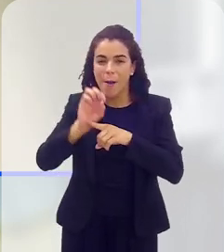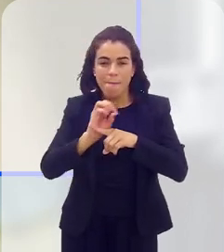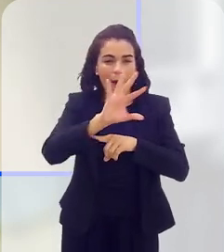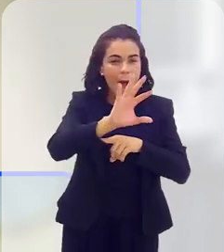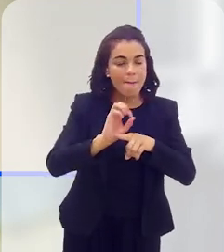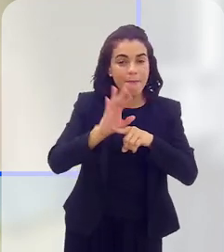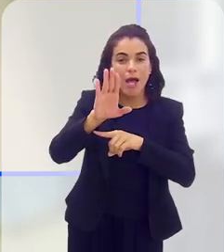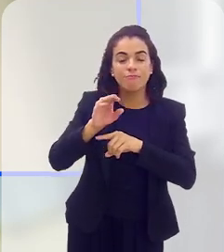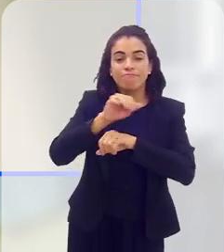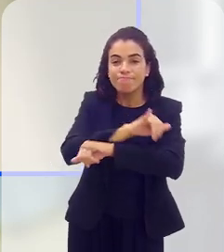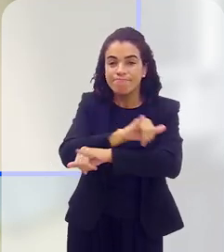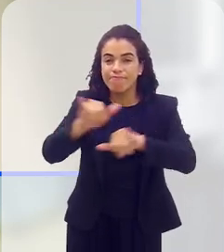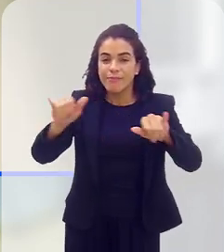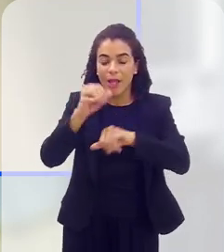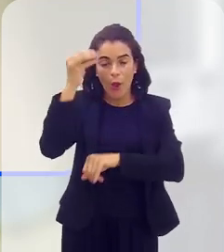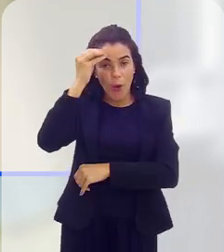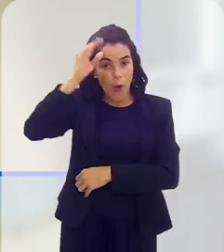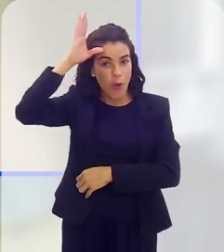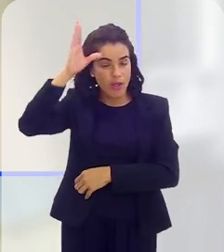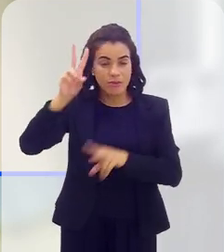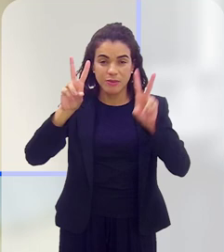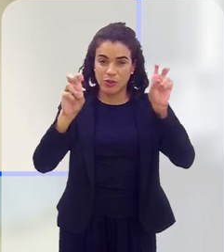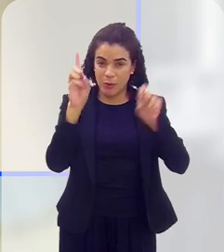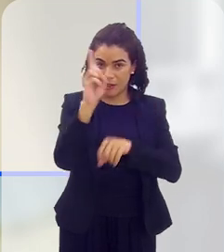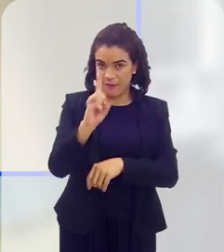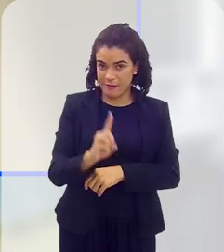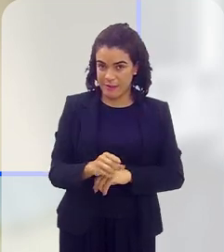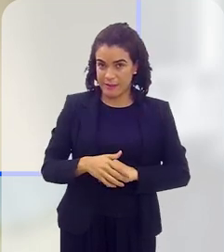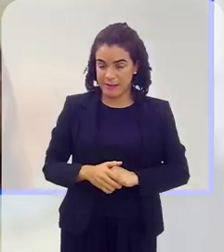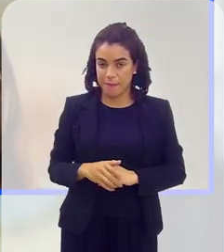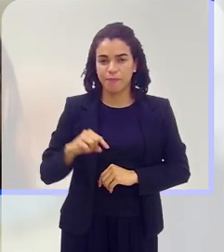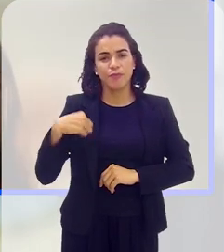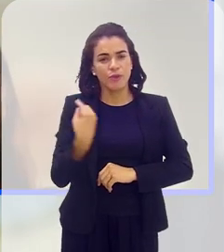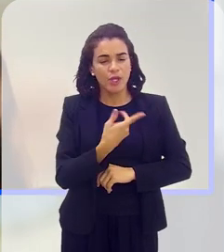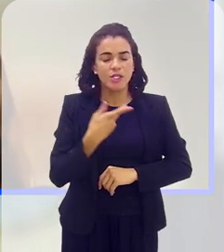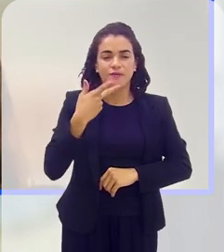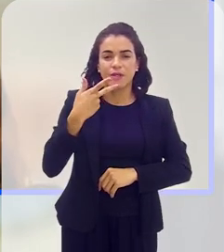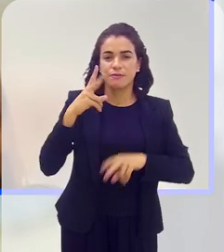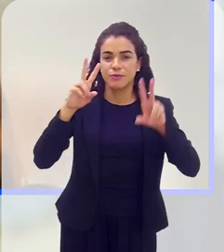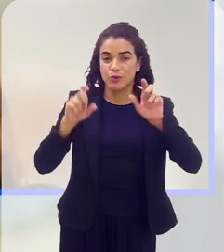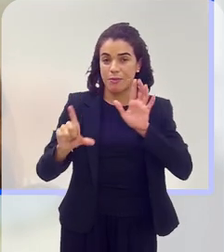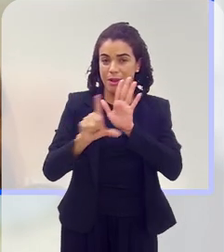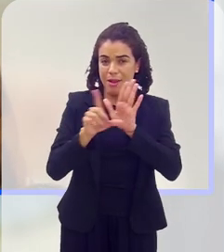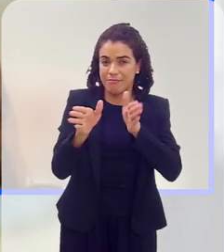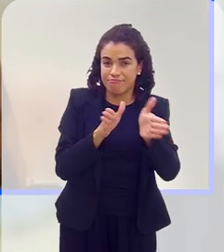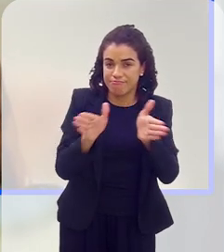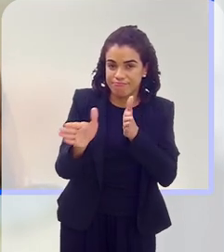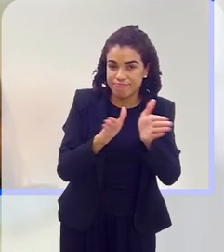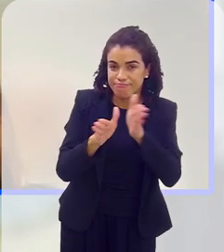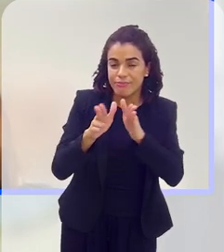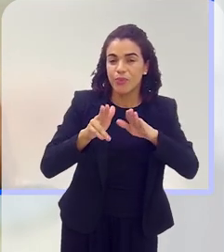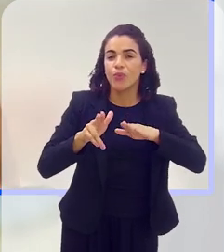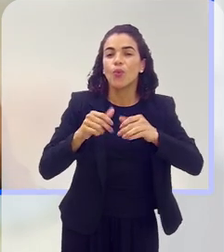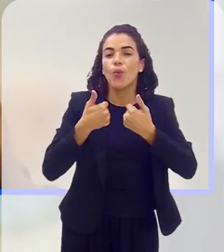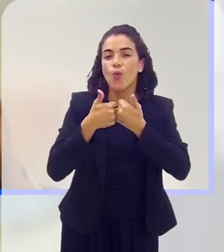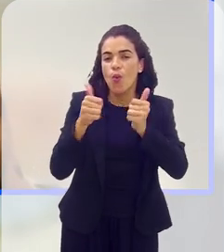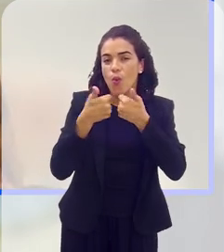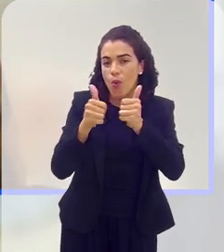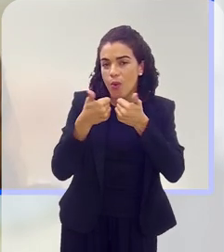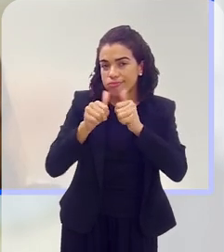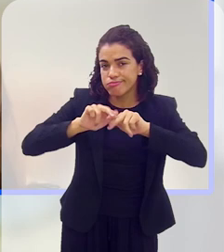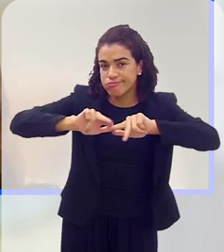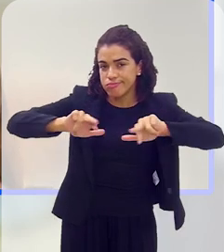levar conhecimento à sociedade sobre a deficiência. Nós falamos sobre leis de acessibilidade nos ônibus,